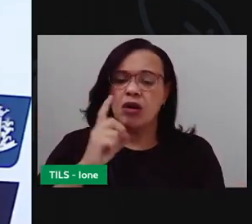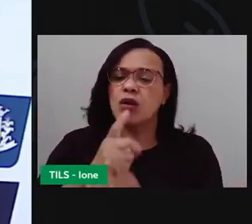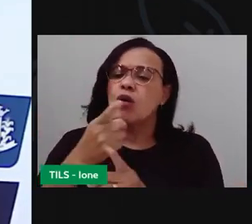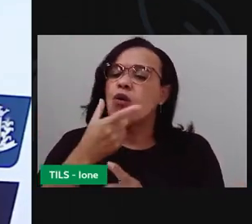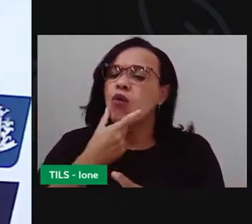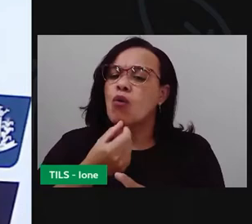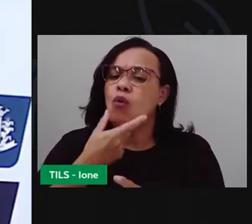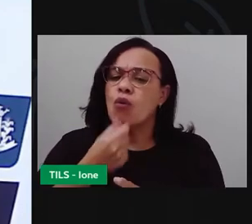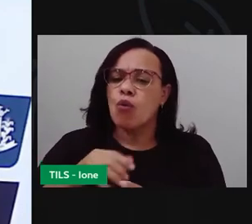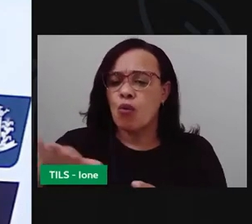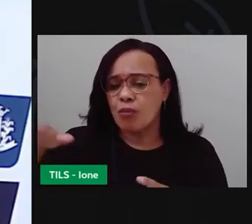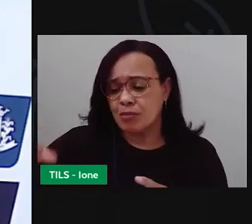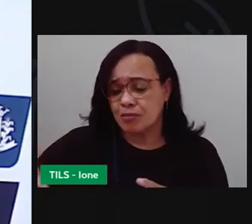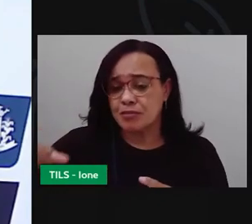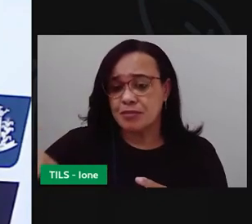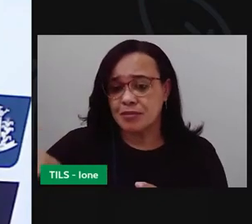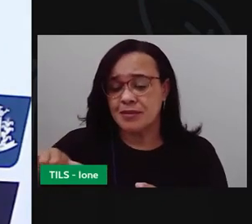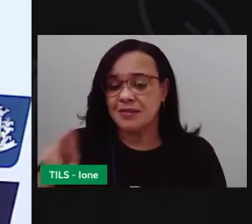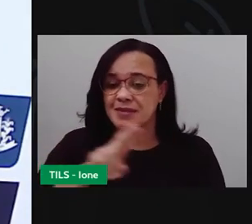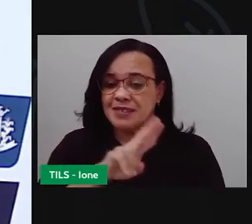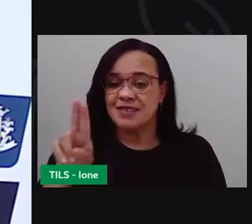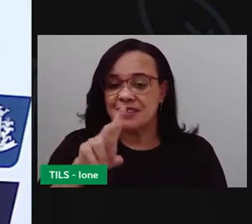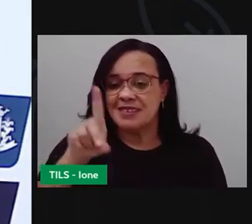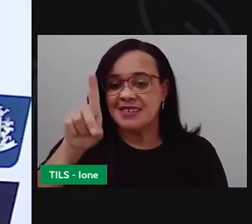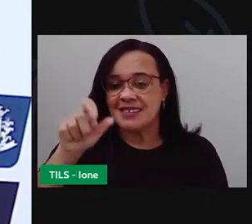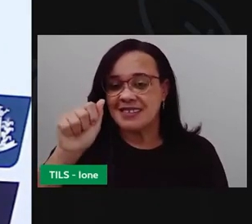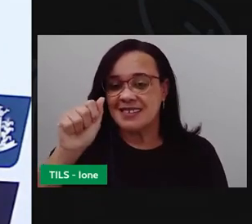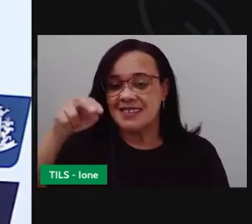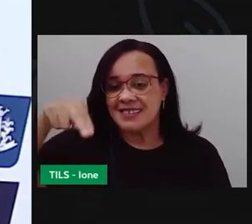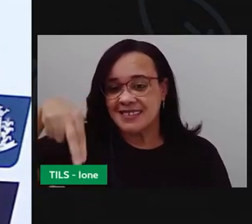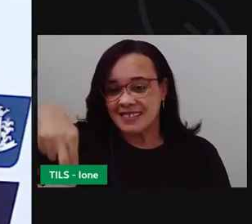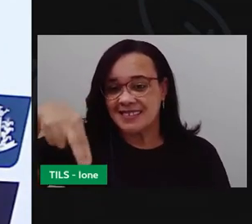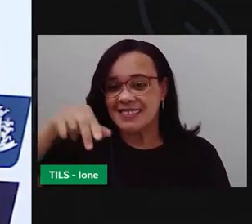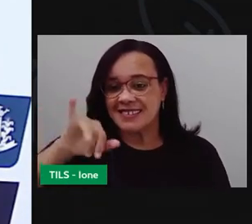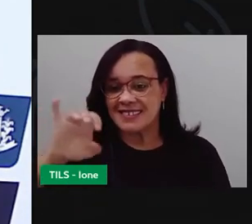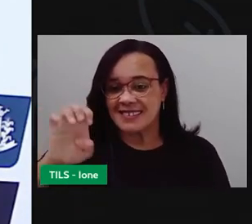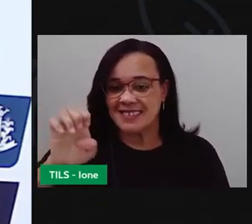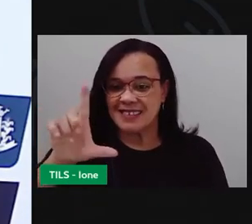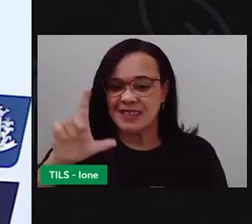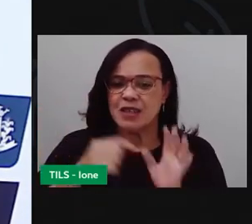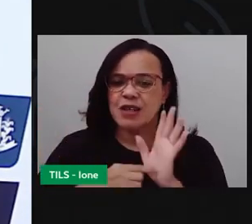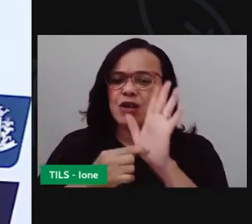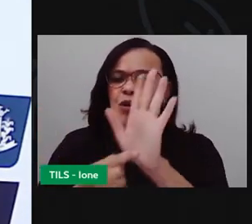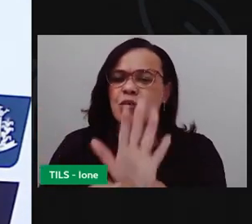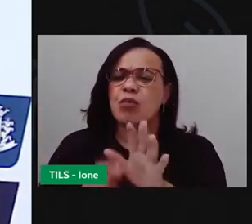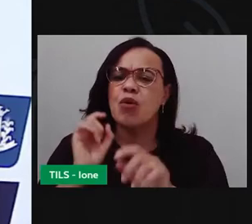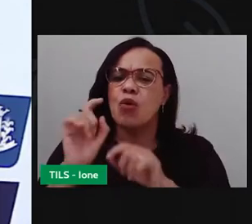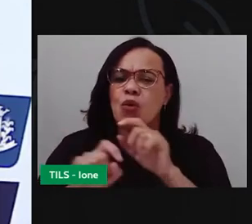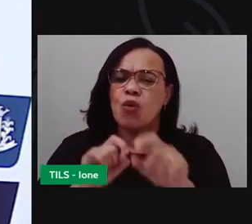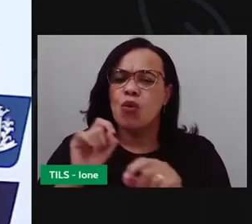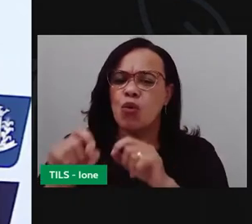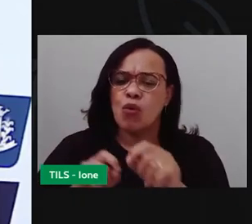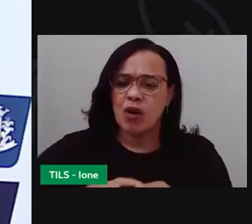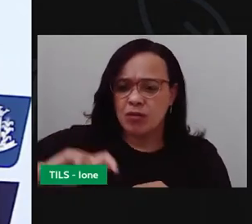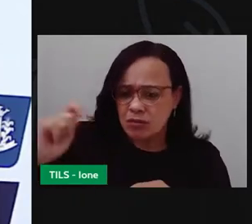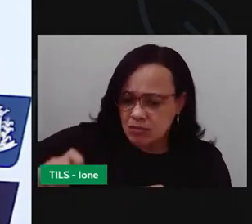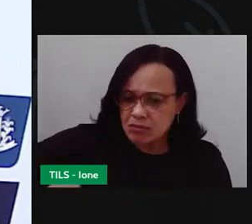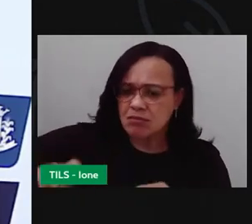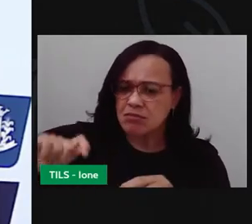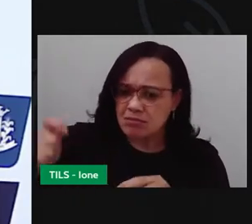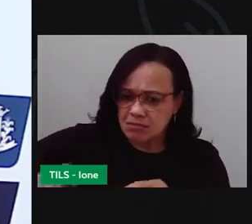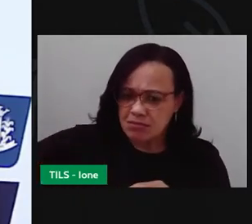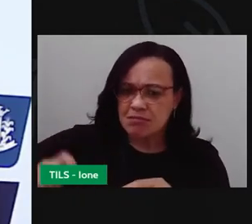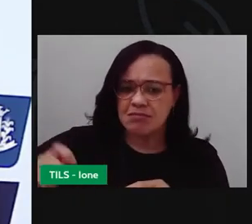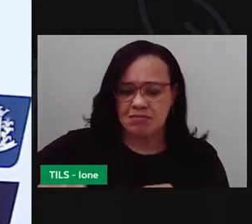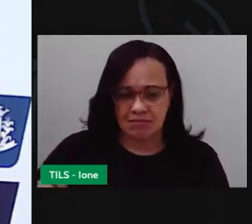Como era dia de vinho, Damião mostrou a tatu o seu melhor passapento, empinar a pipa no